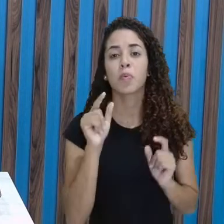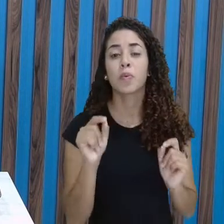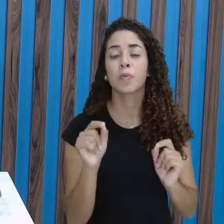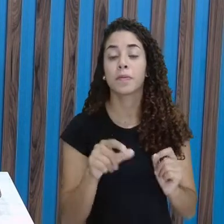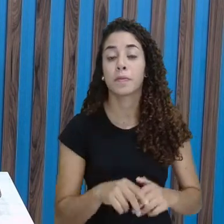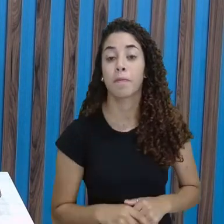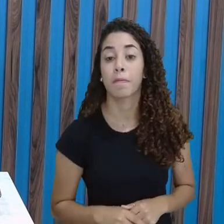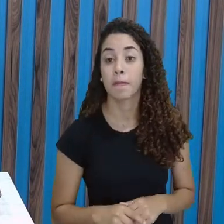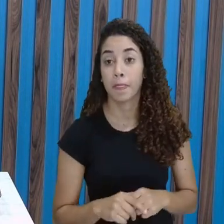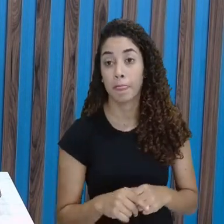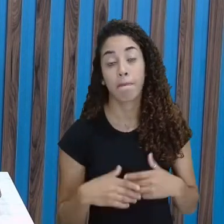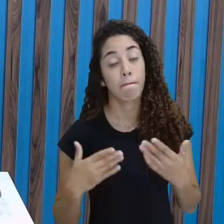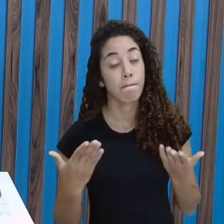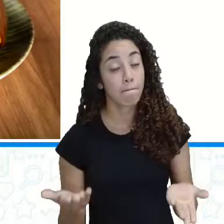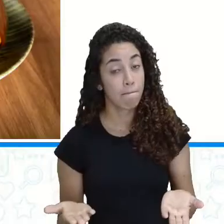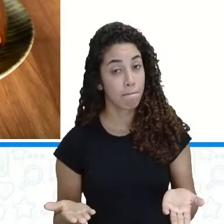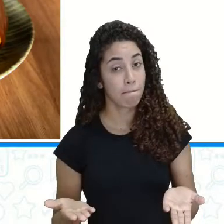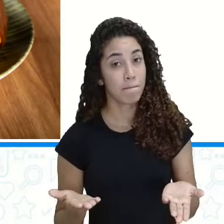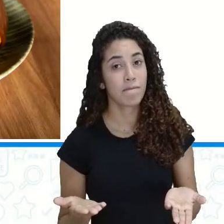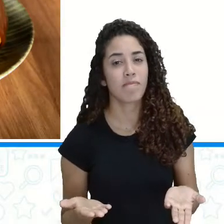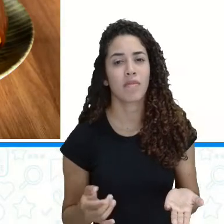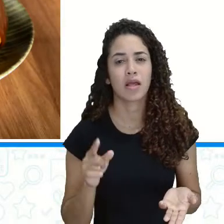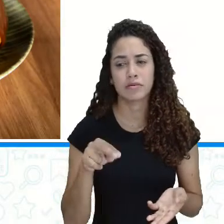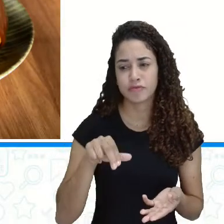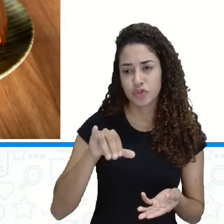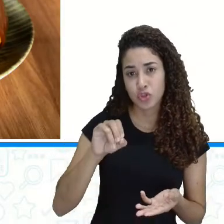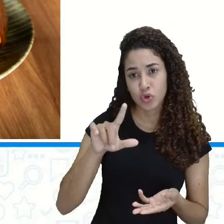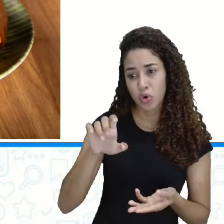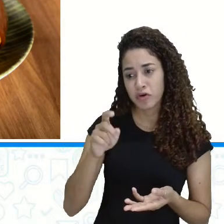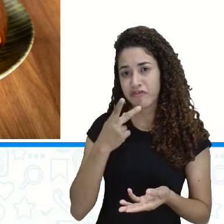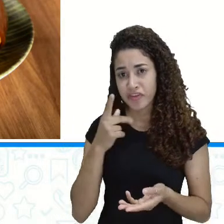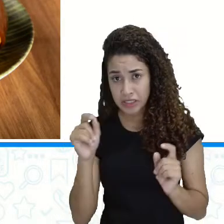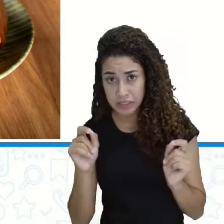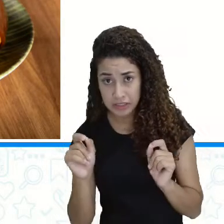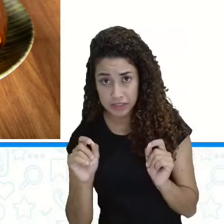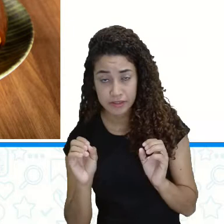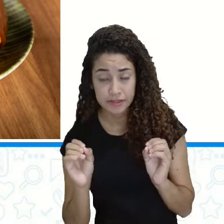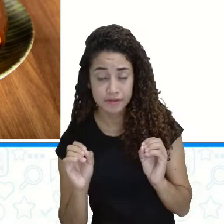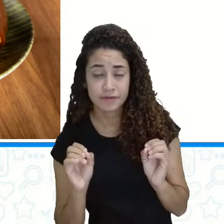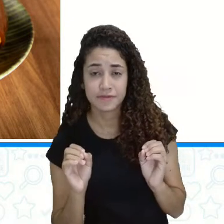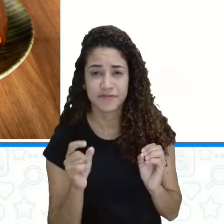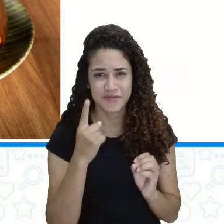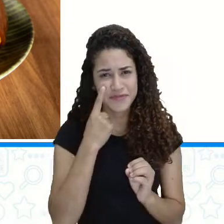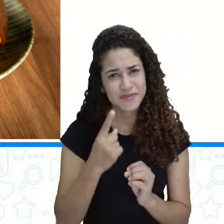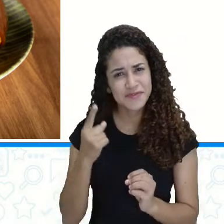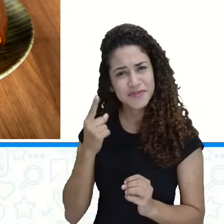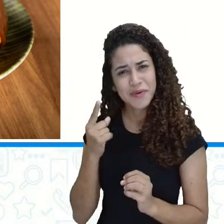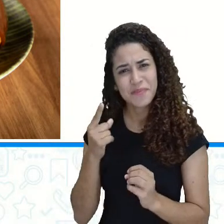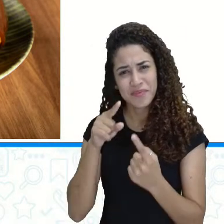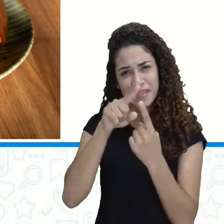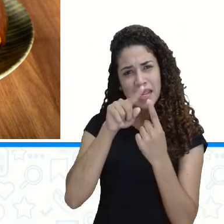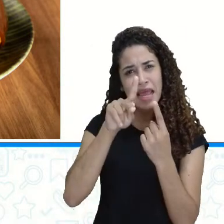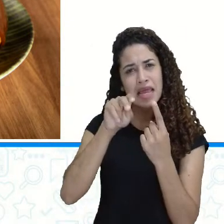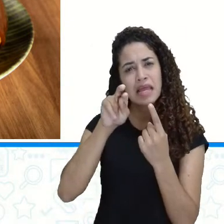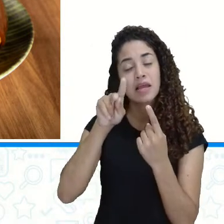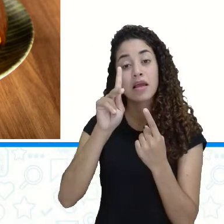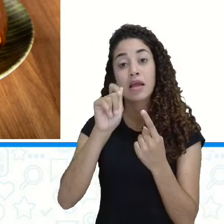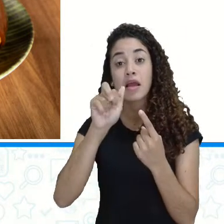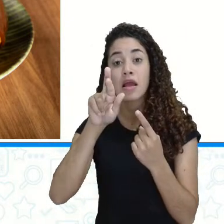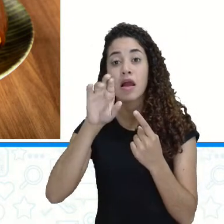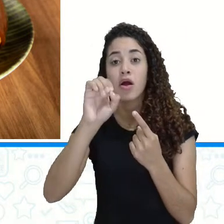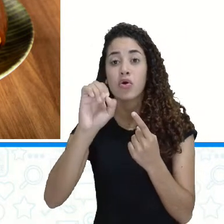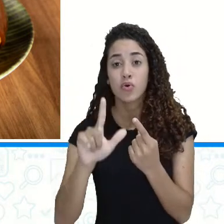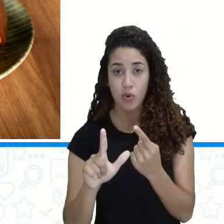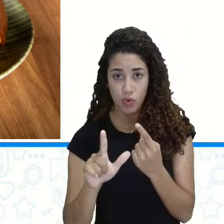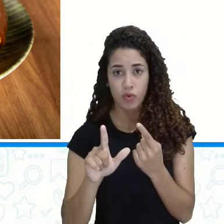Enquanto isso, enquanto Nicole não fala, olha só. Vou mostrando as comidas preferidas dessas crianças. Carol